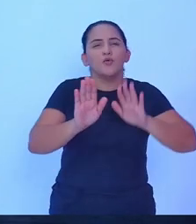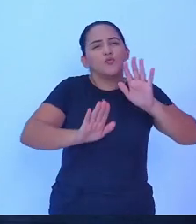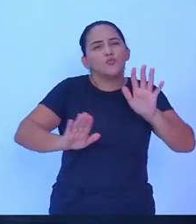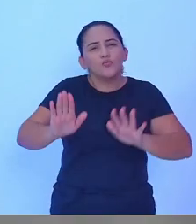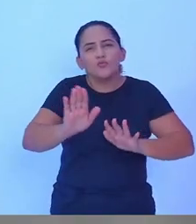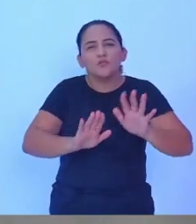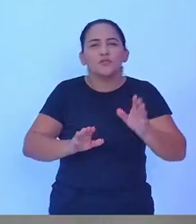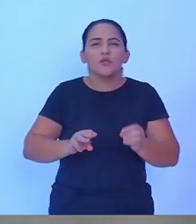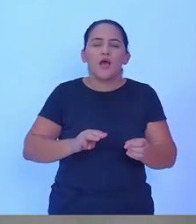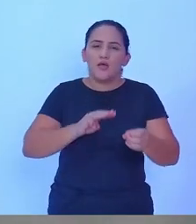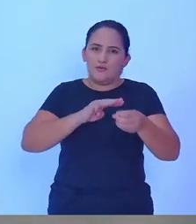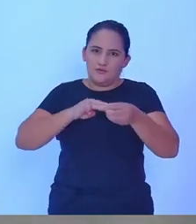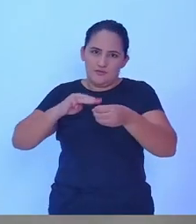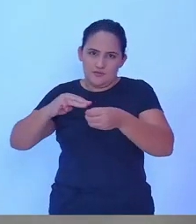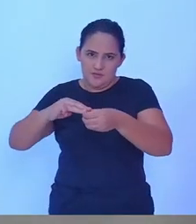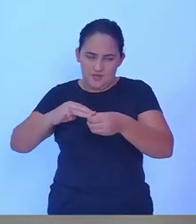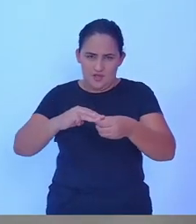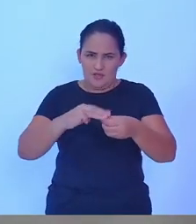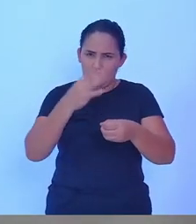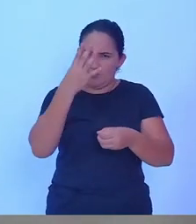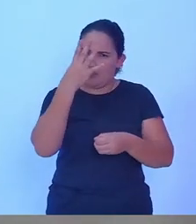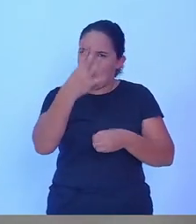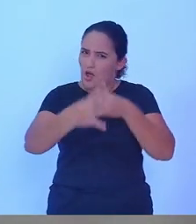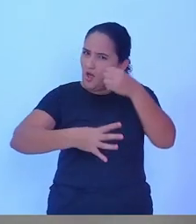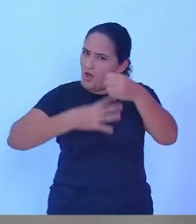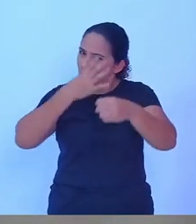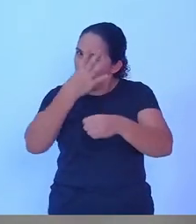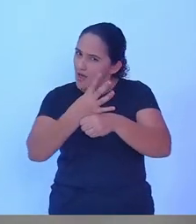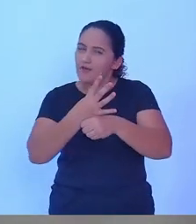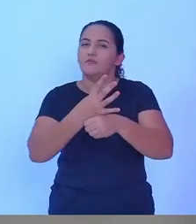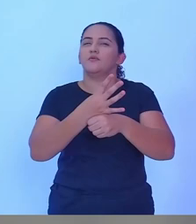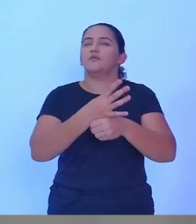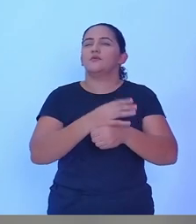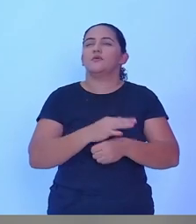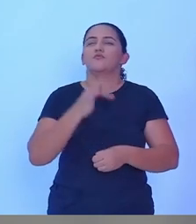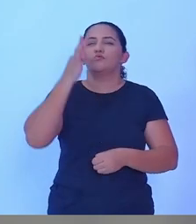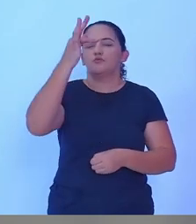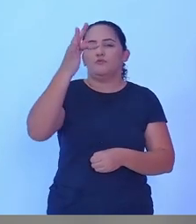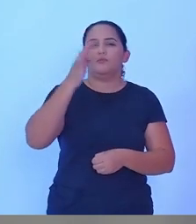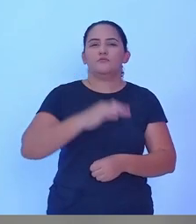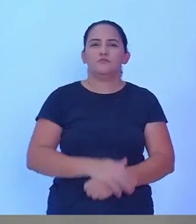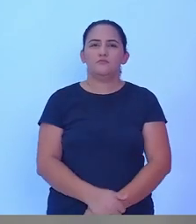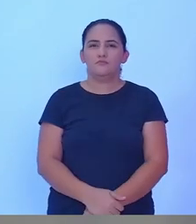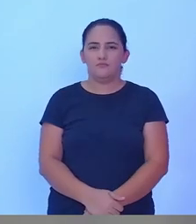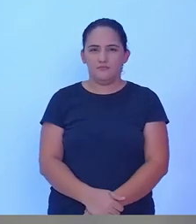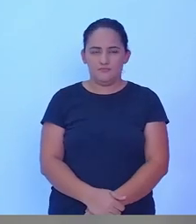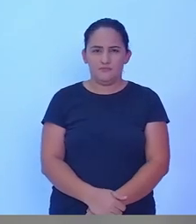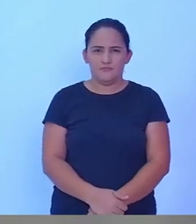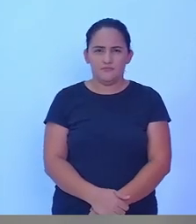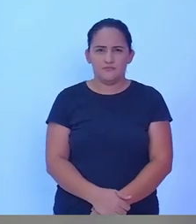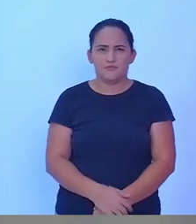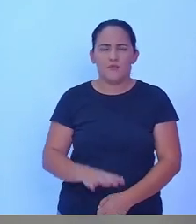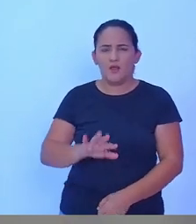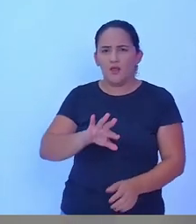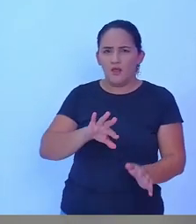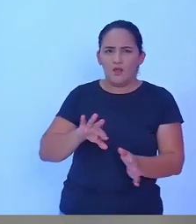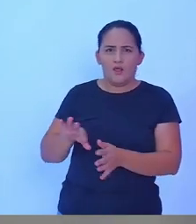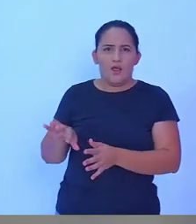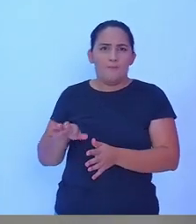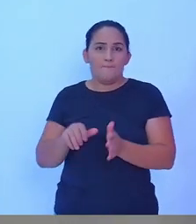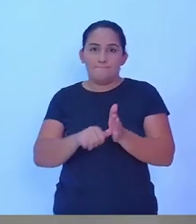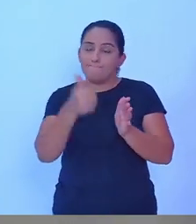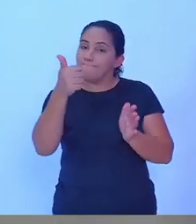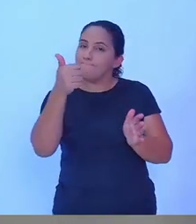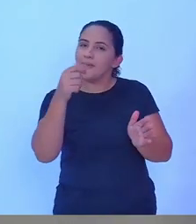Essas são as palavras dos dois candidatos nessa primeira pergunta de forma igualitária para